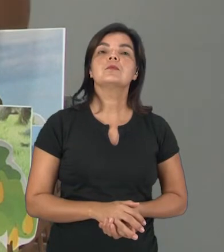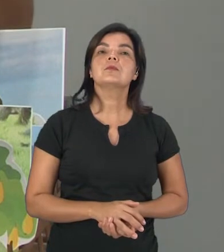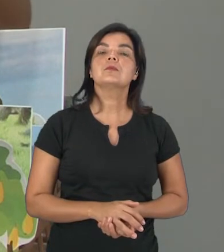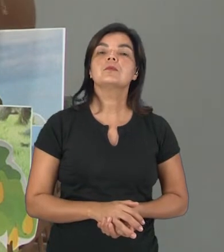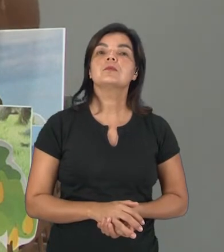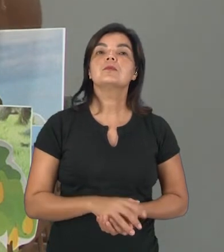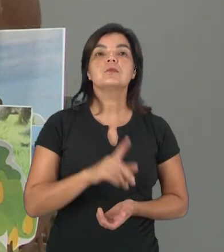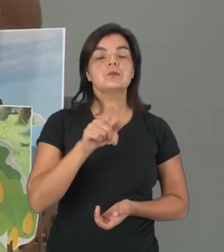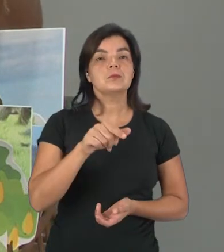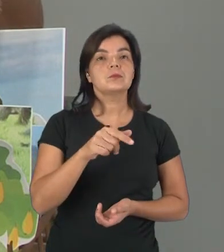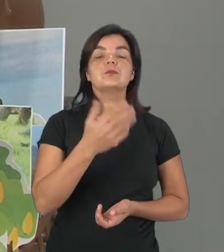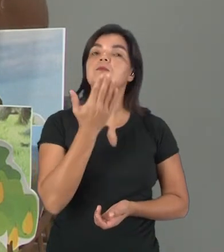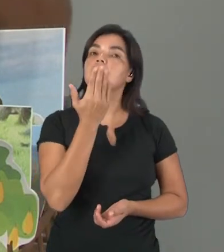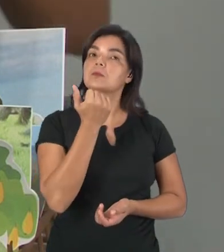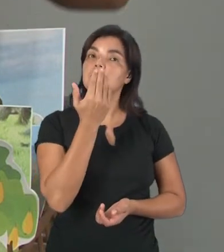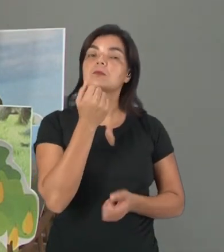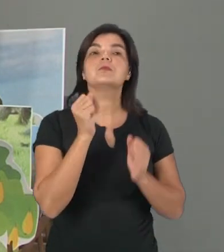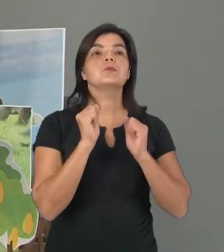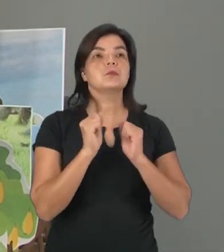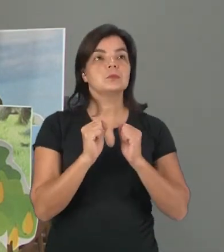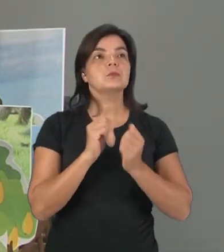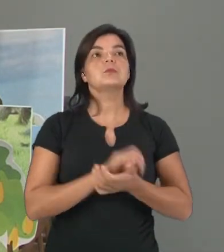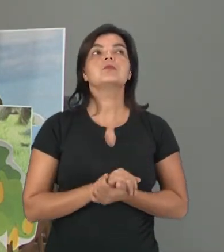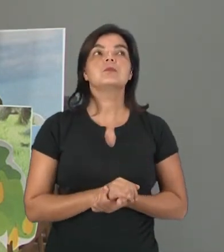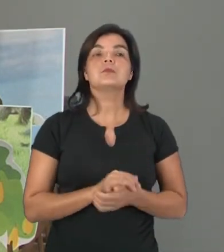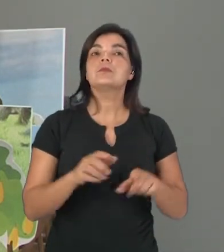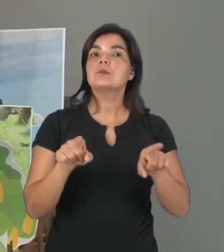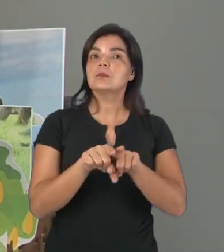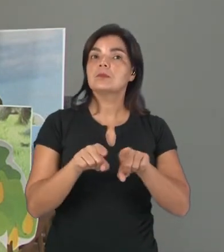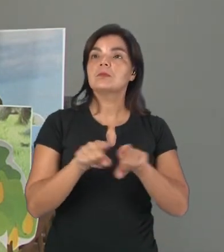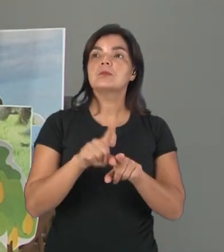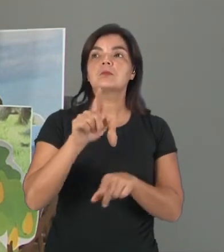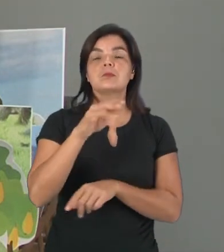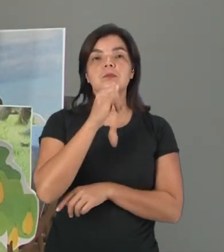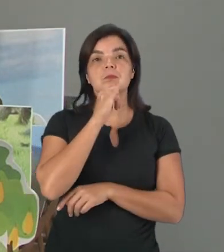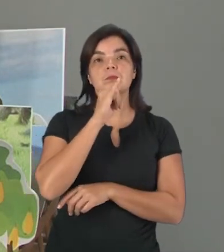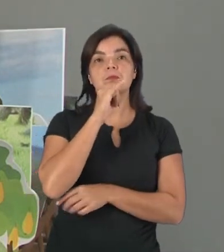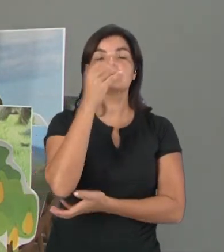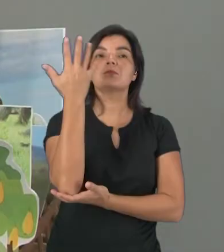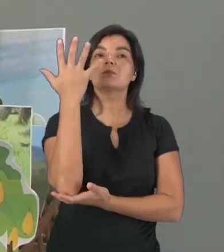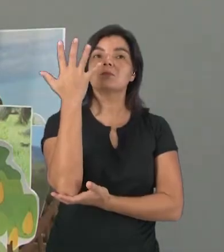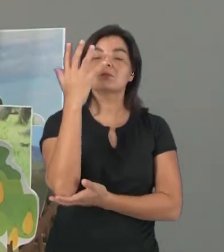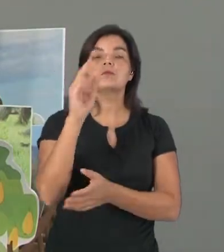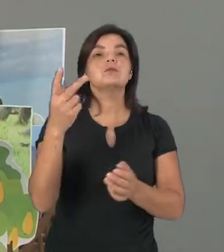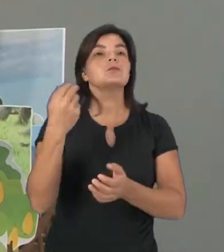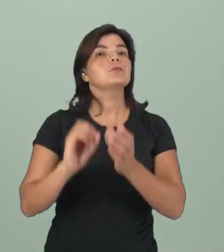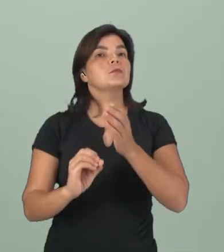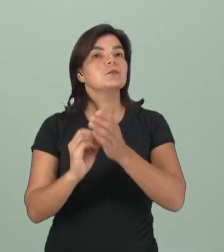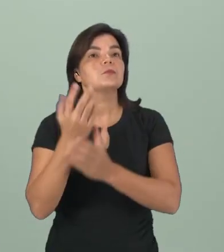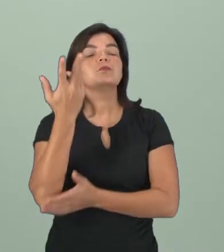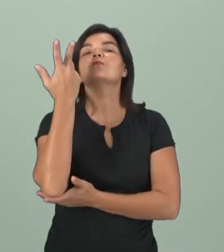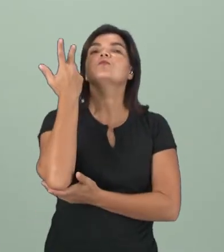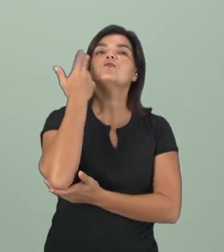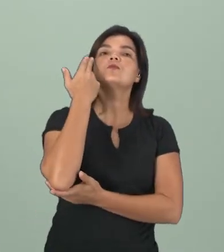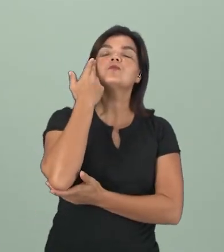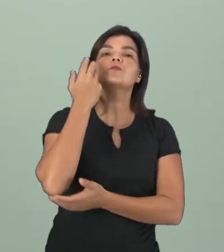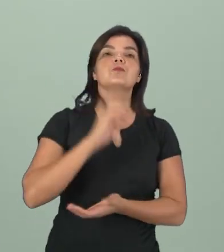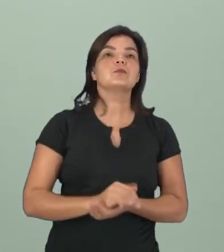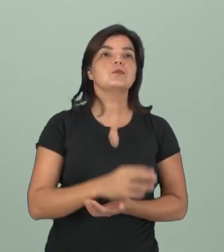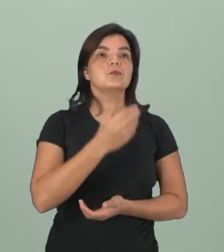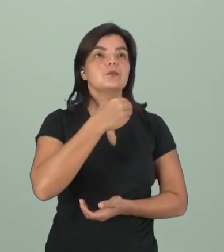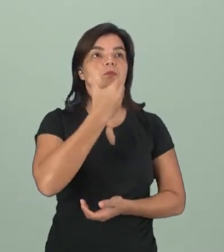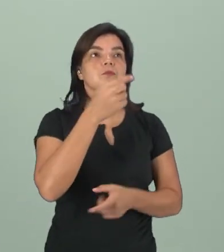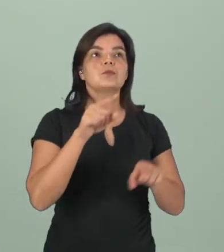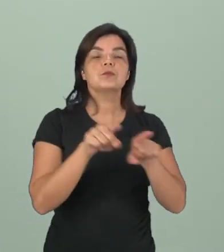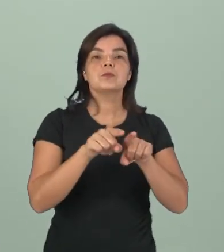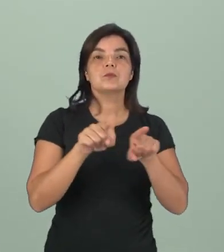ele é um fruto comestível. E ela também é um exemplo de árvore nativa. Os seus frutos